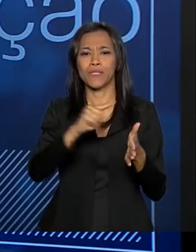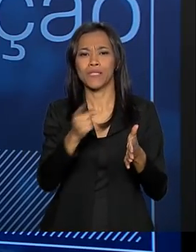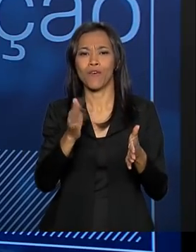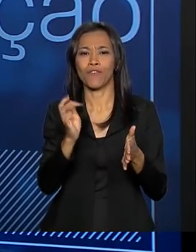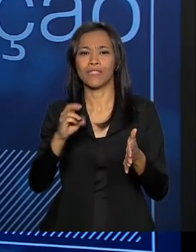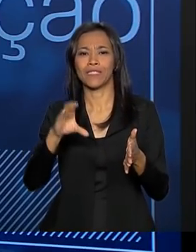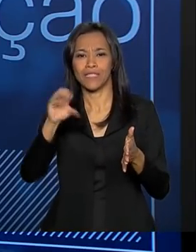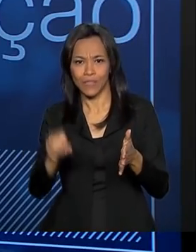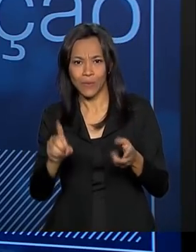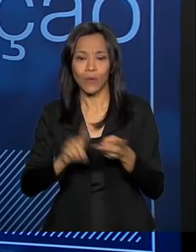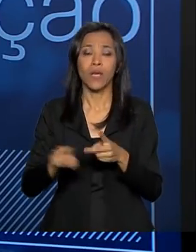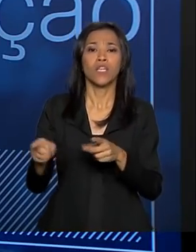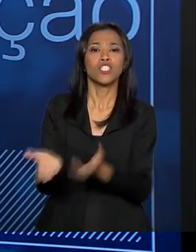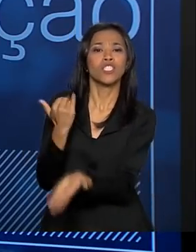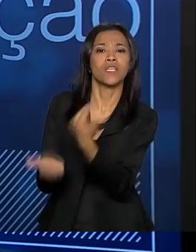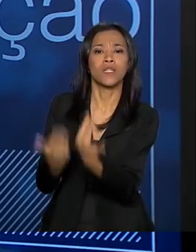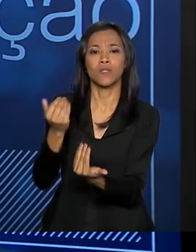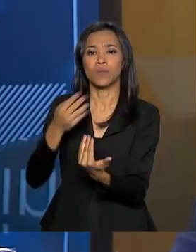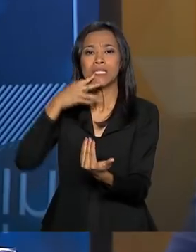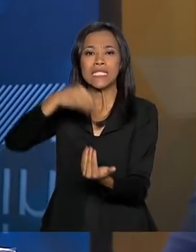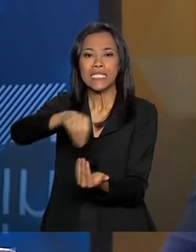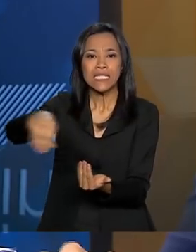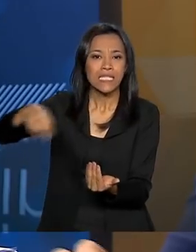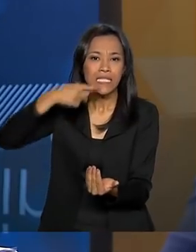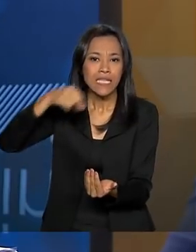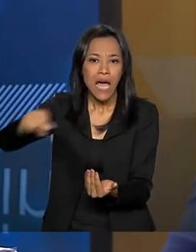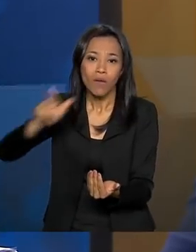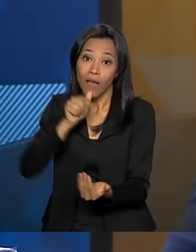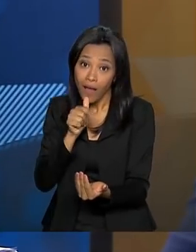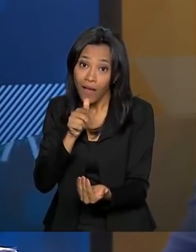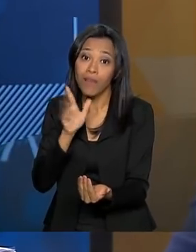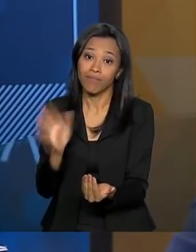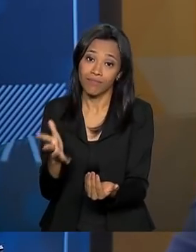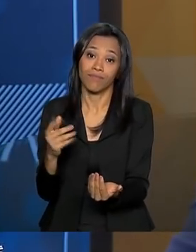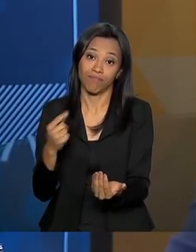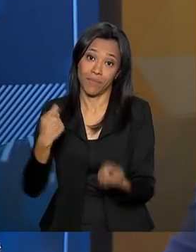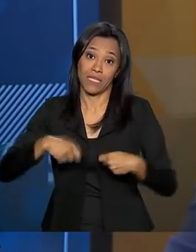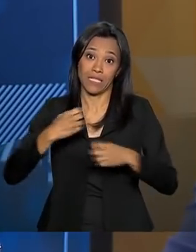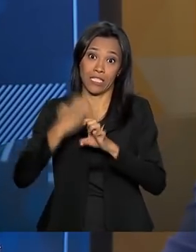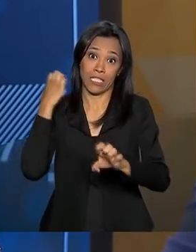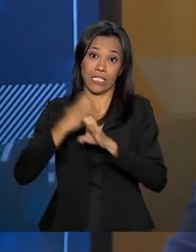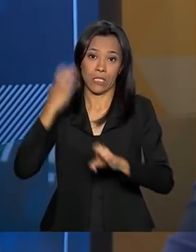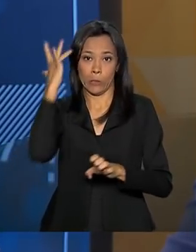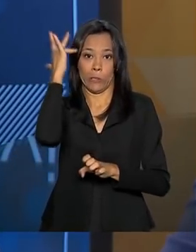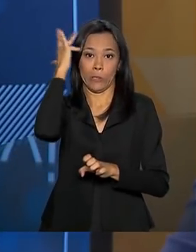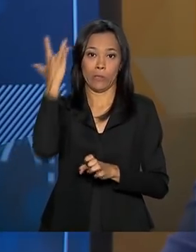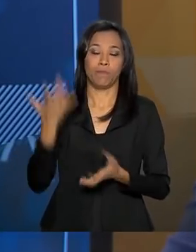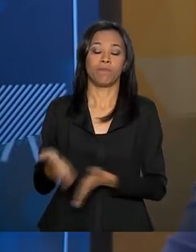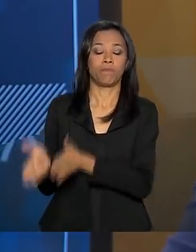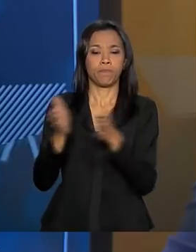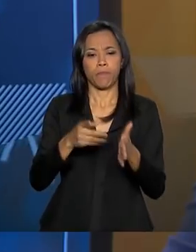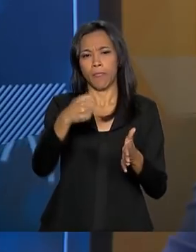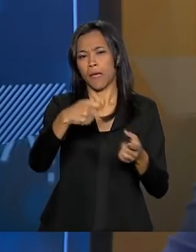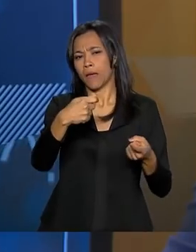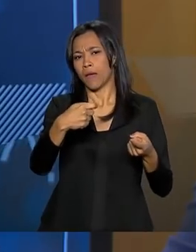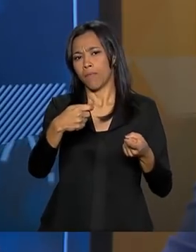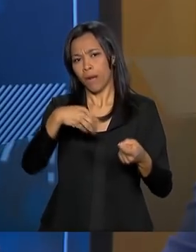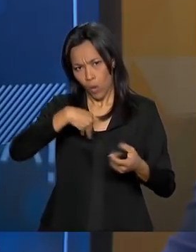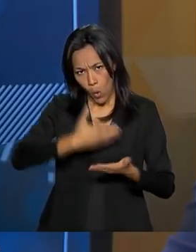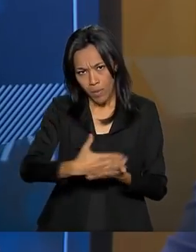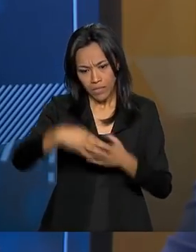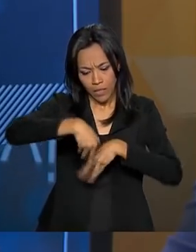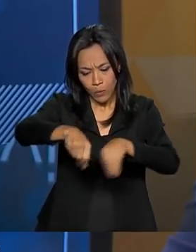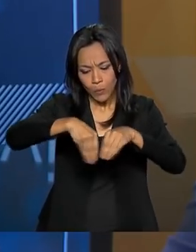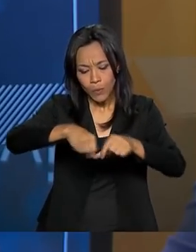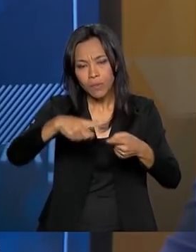a dessalinização, que tem sido muito comentada. Agora, para a agricultura, nós estávamos conversando, precisamos ter água, precisamos ter